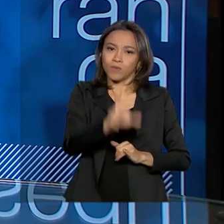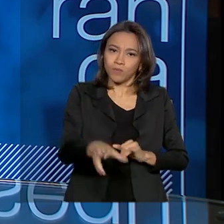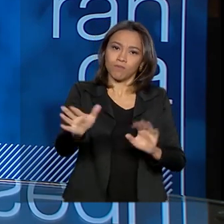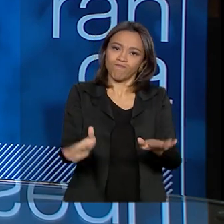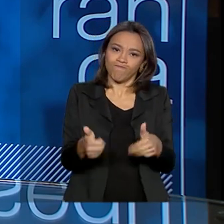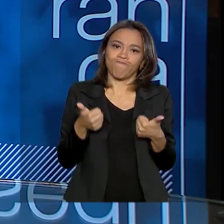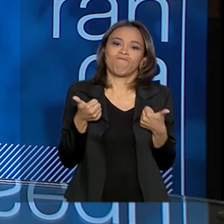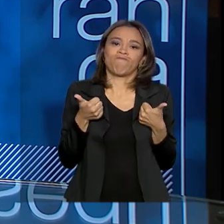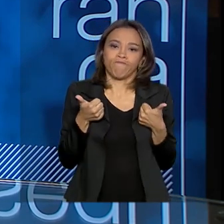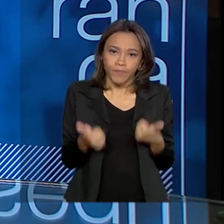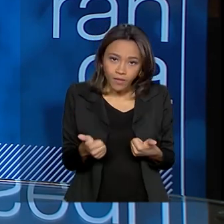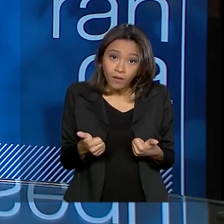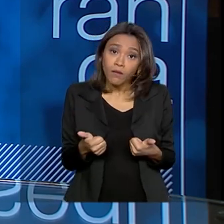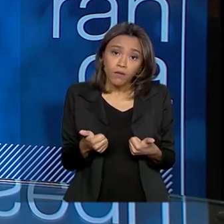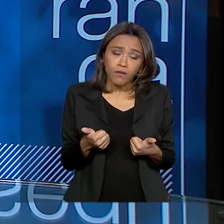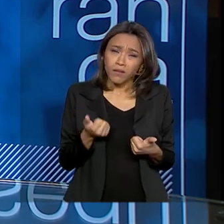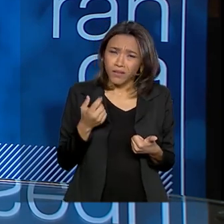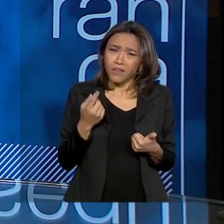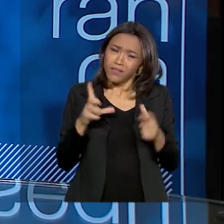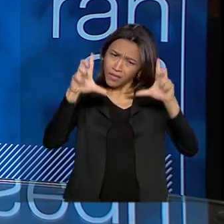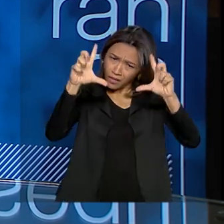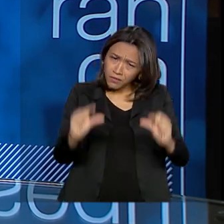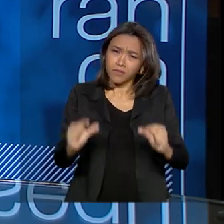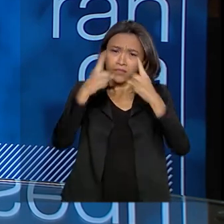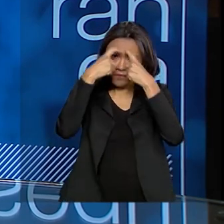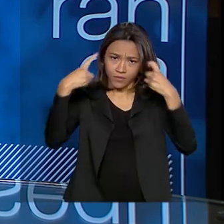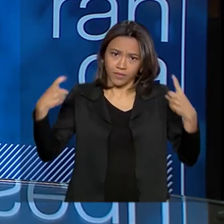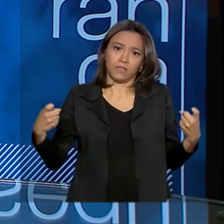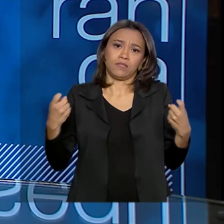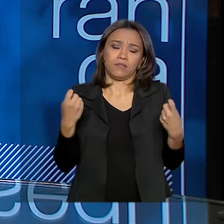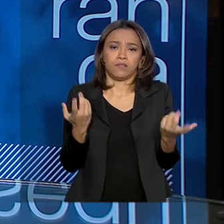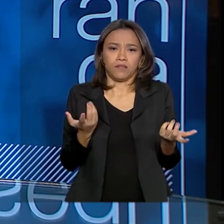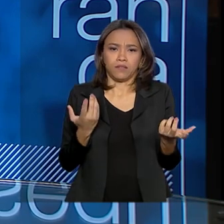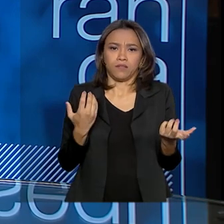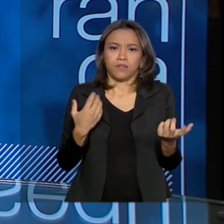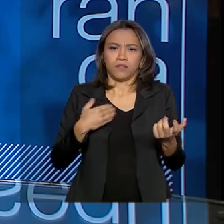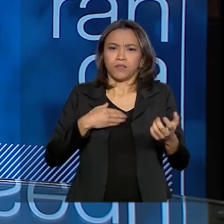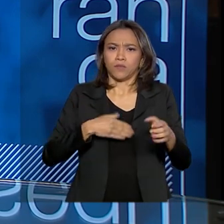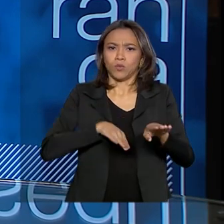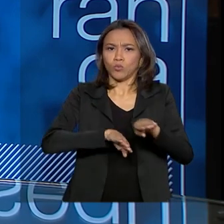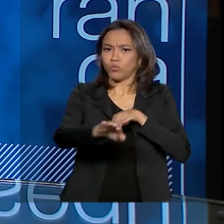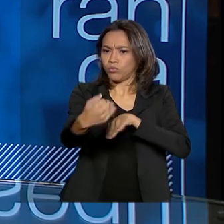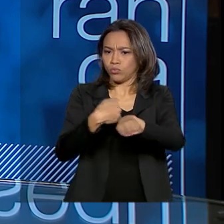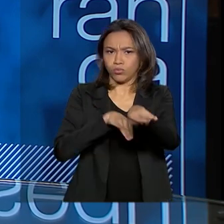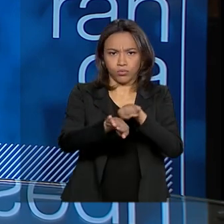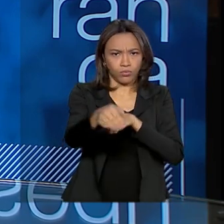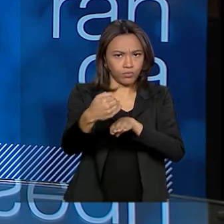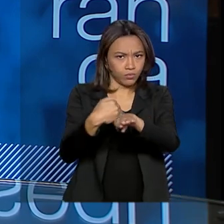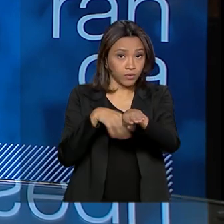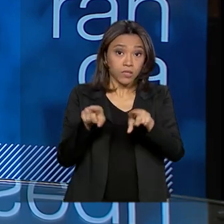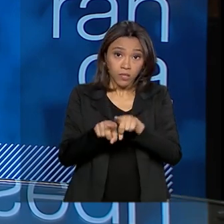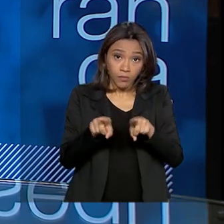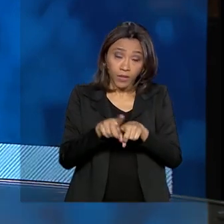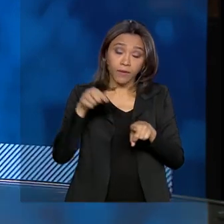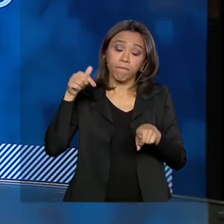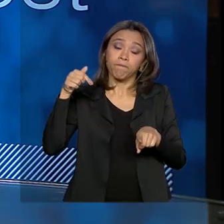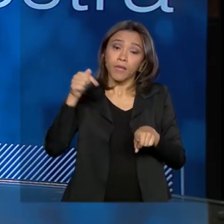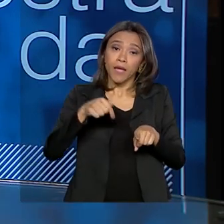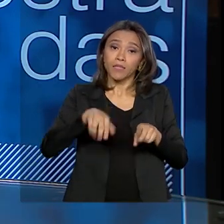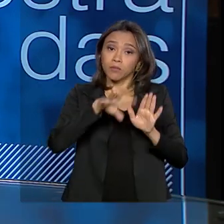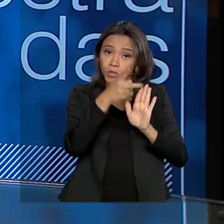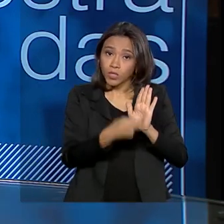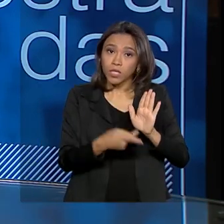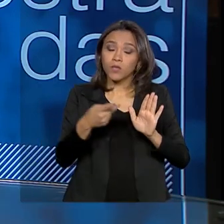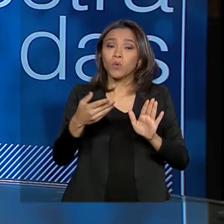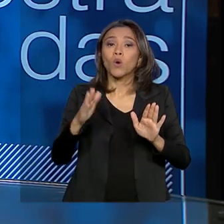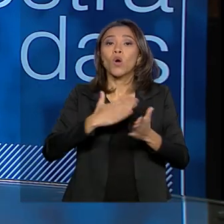um trânsito menos violento, especialmente no final de ano. A operação rodovida, ela começa antes das